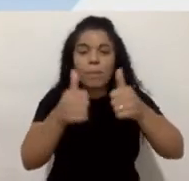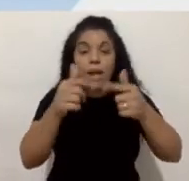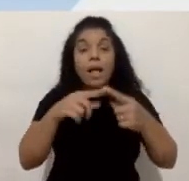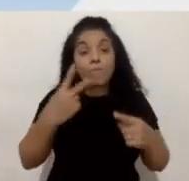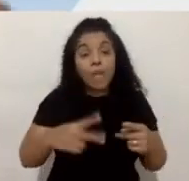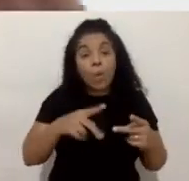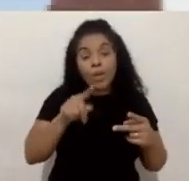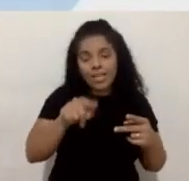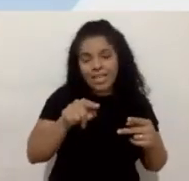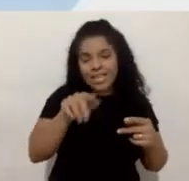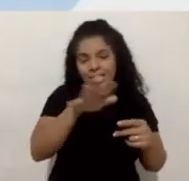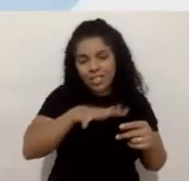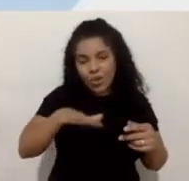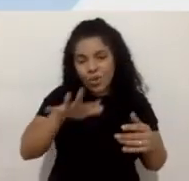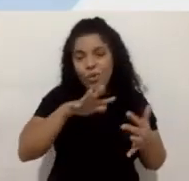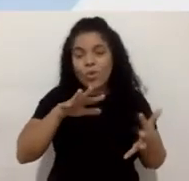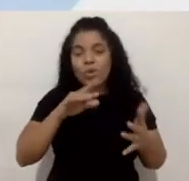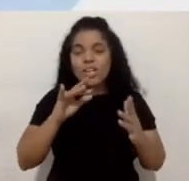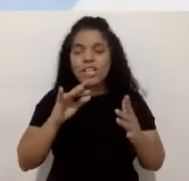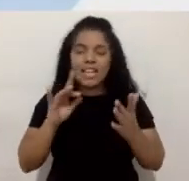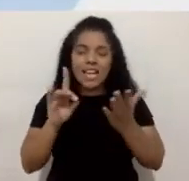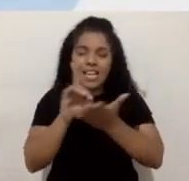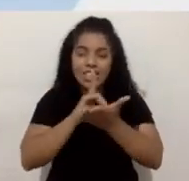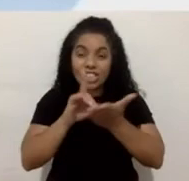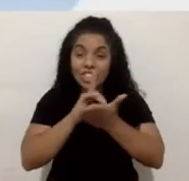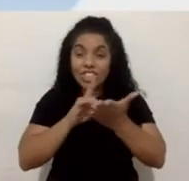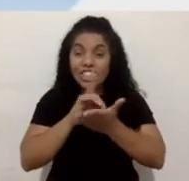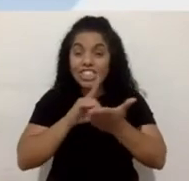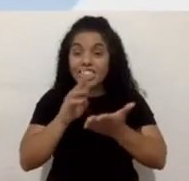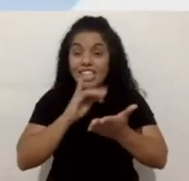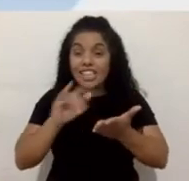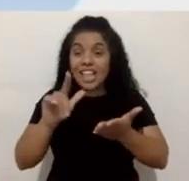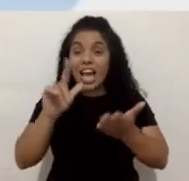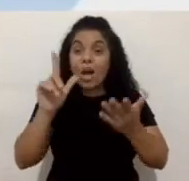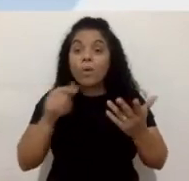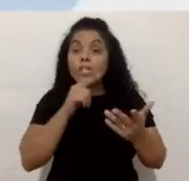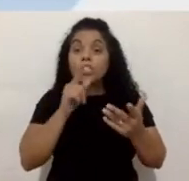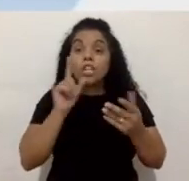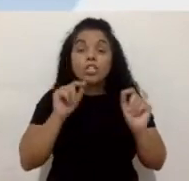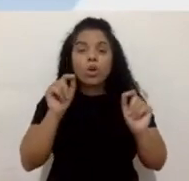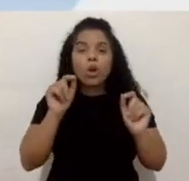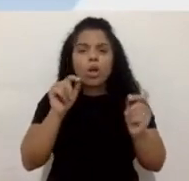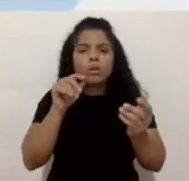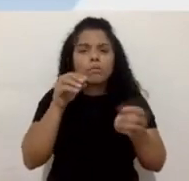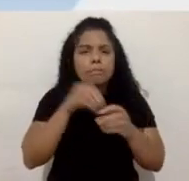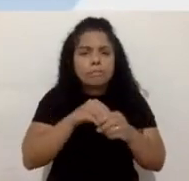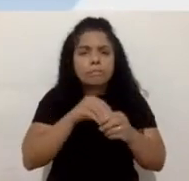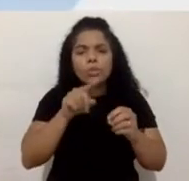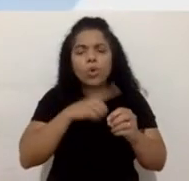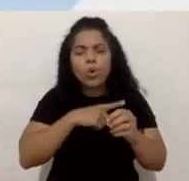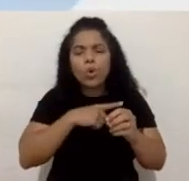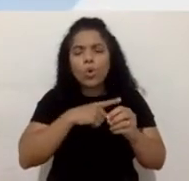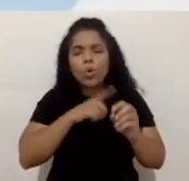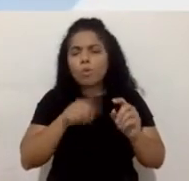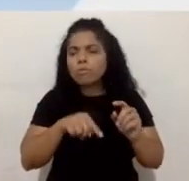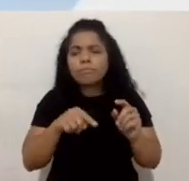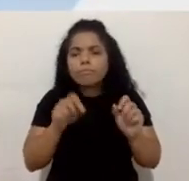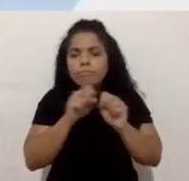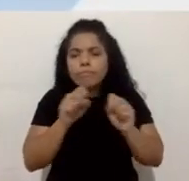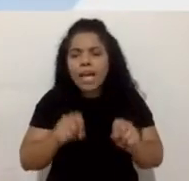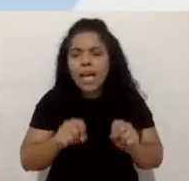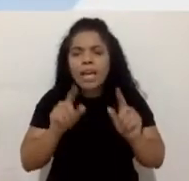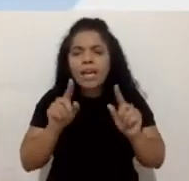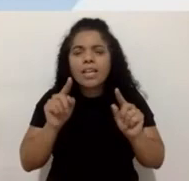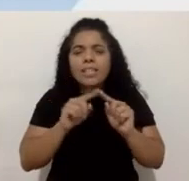aciona, né, a gente coloca ali no sistema funções mais simples, né, tipo de alteração de